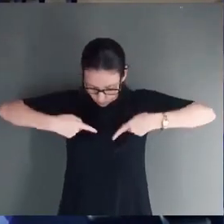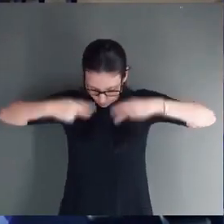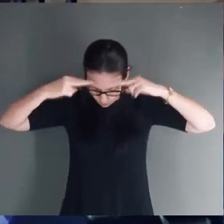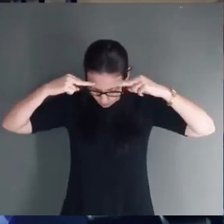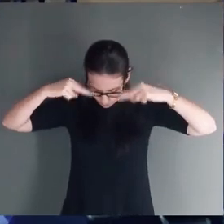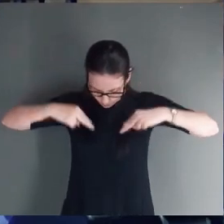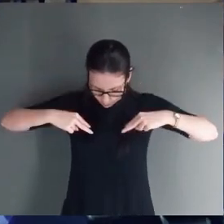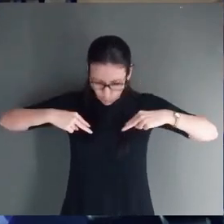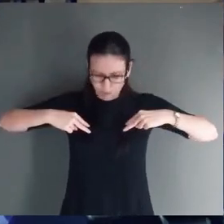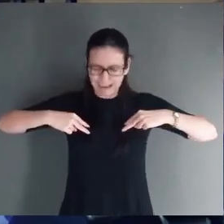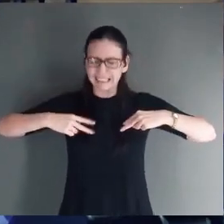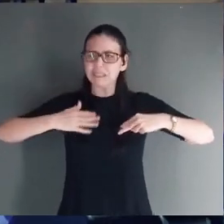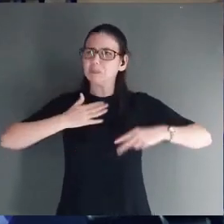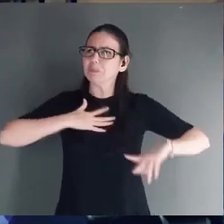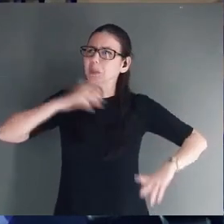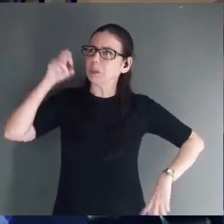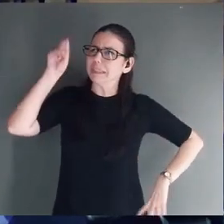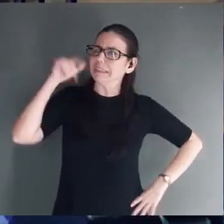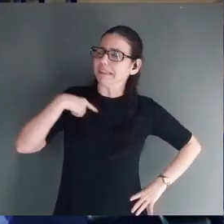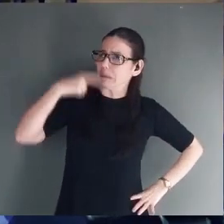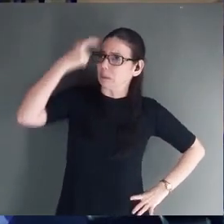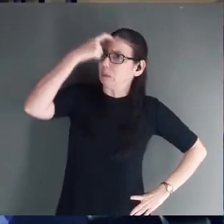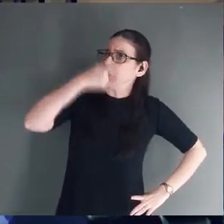Deus, se não fosse o Senhor.